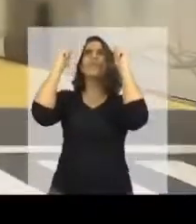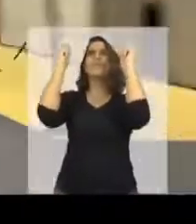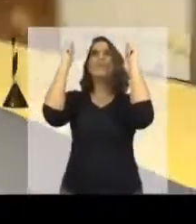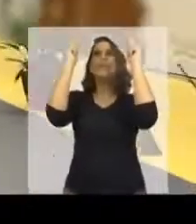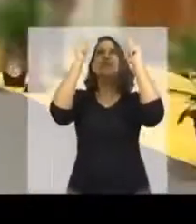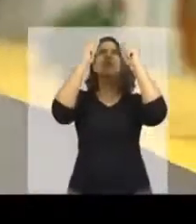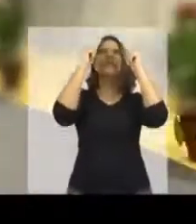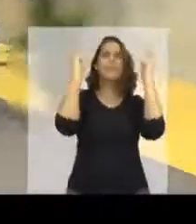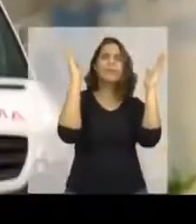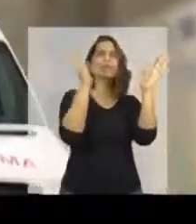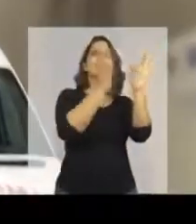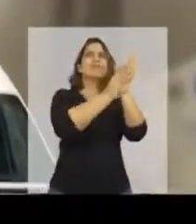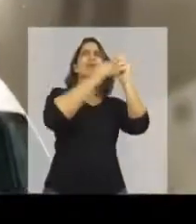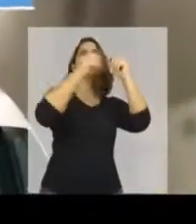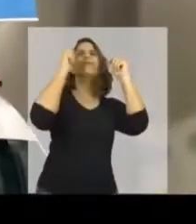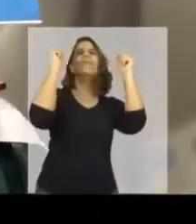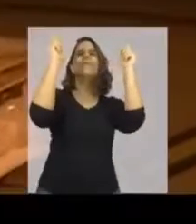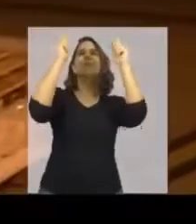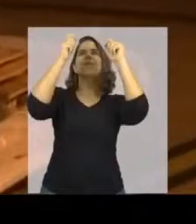Aleluia